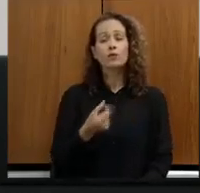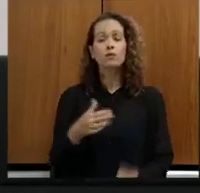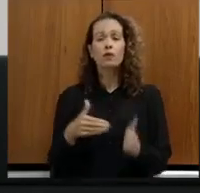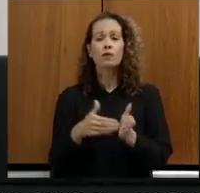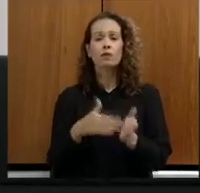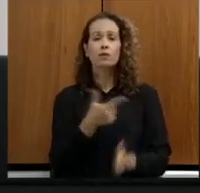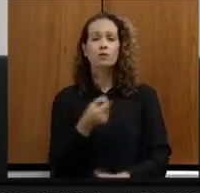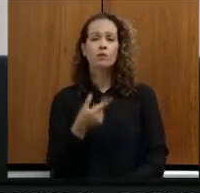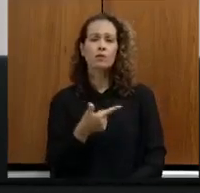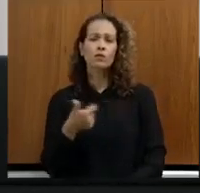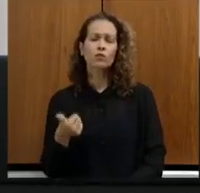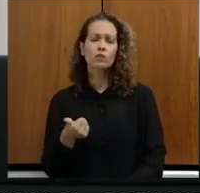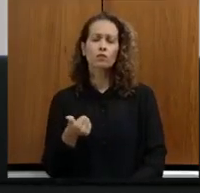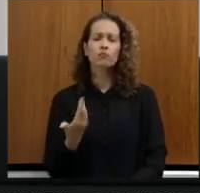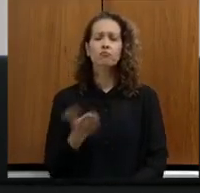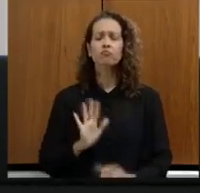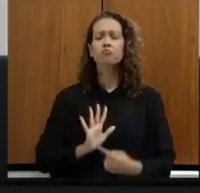representa